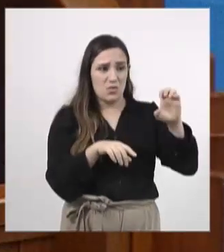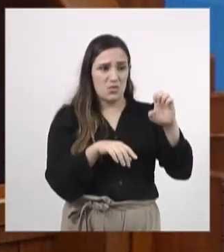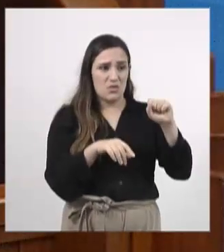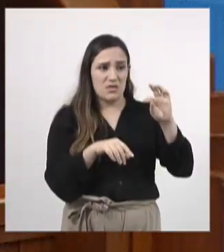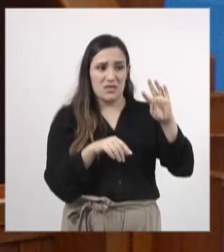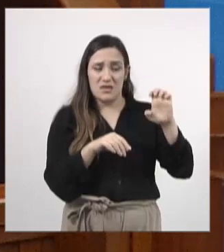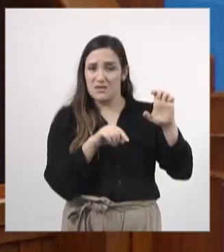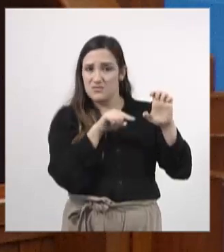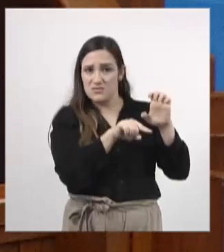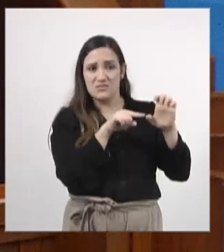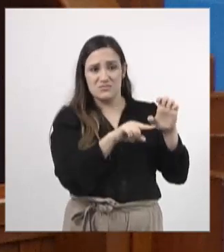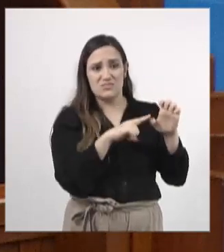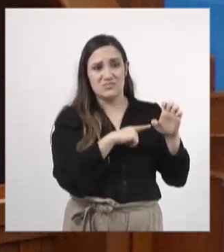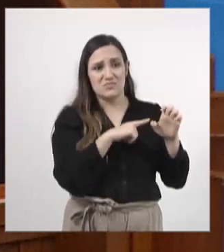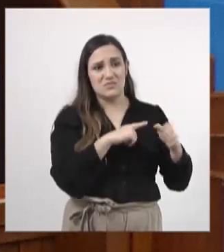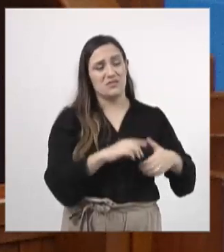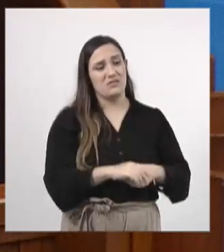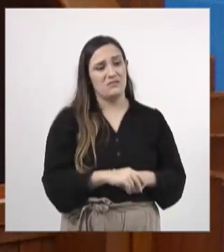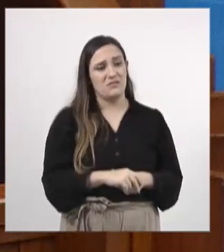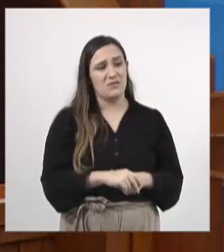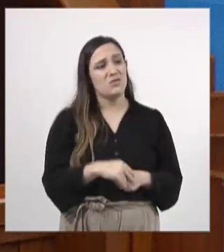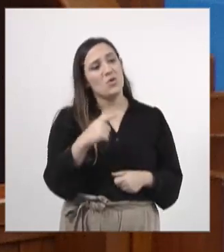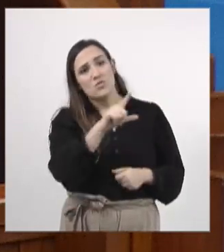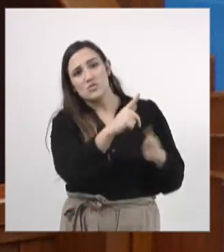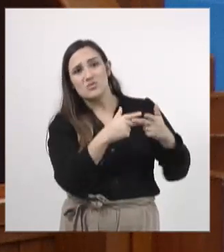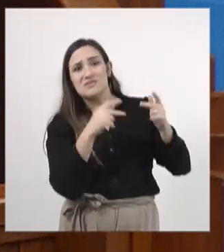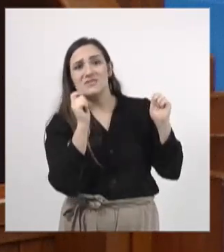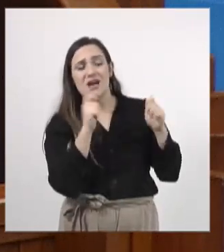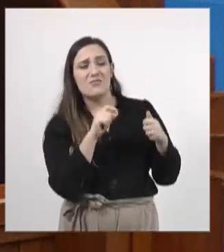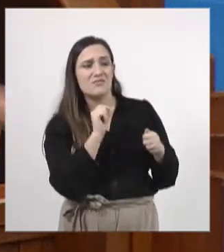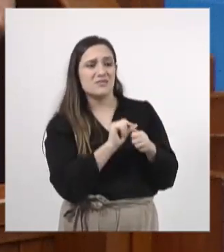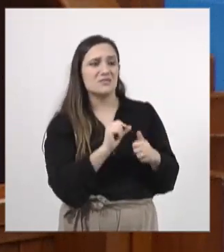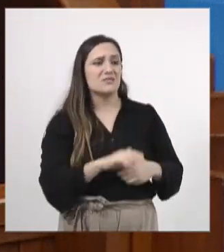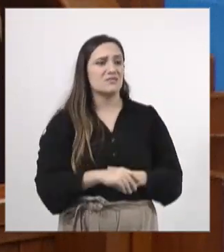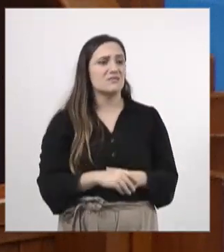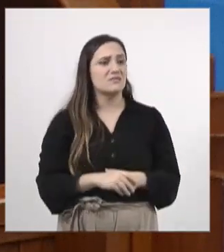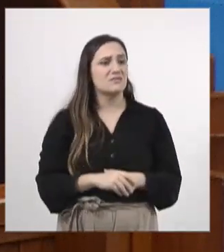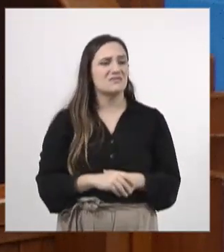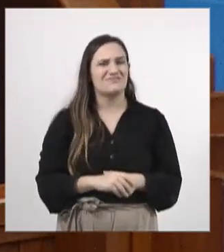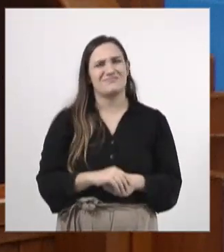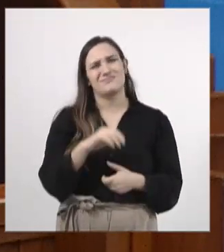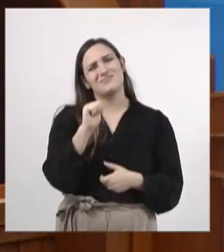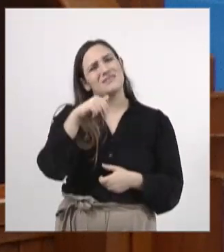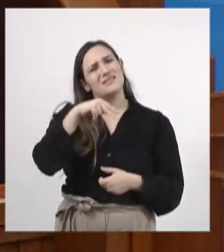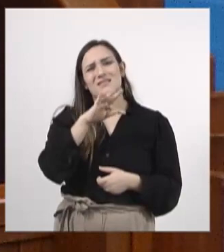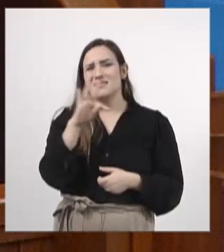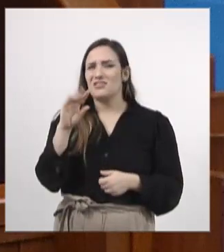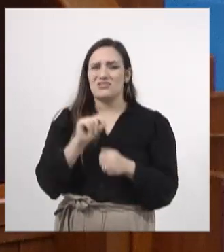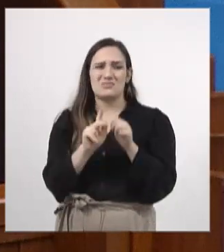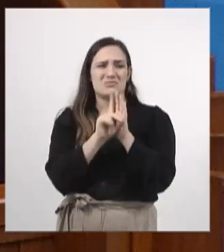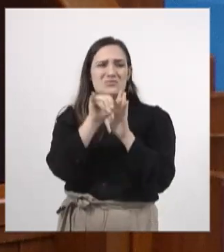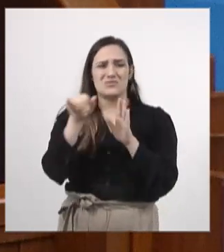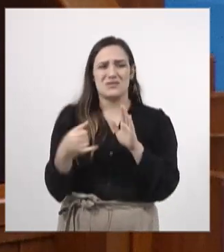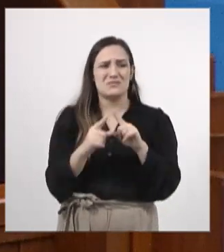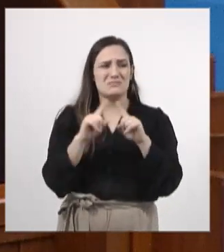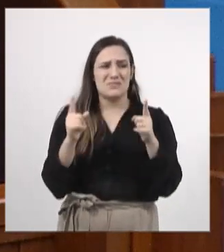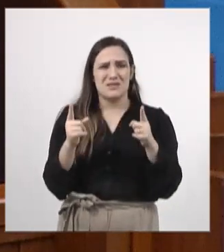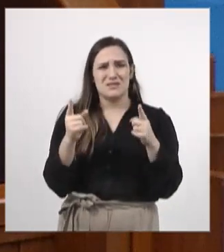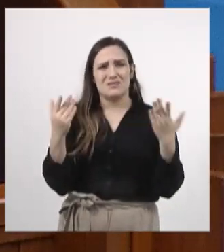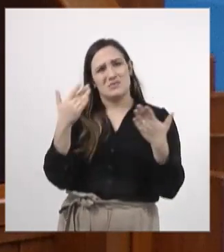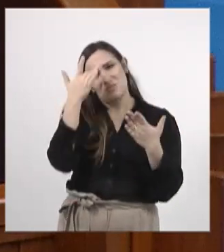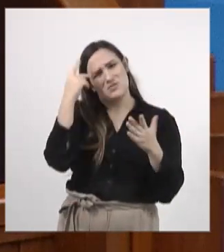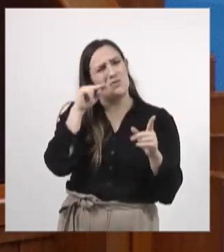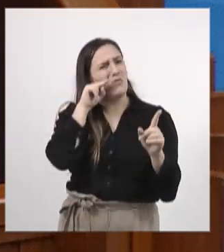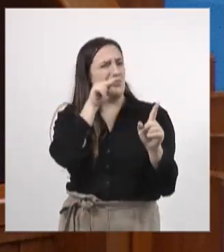outras coisas que vão ser transportadas também. Então, vejam, a NTT está colocando um negócio que as pessoas que estão olhando